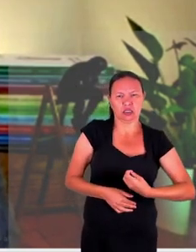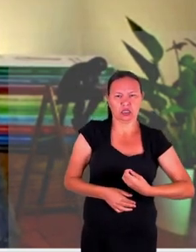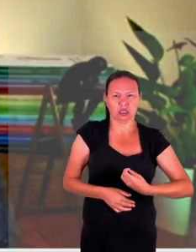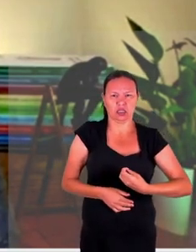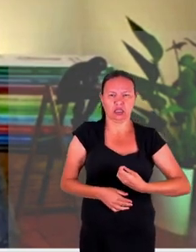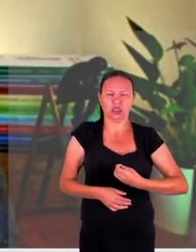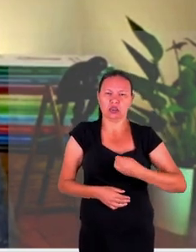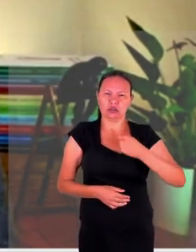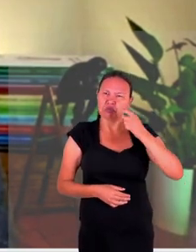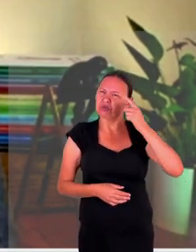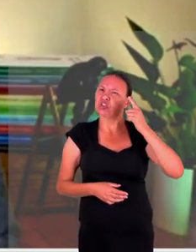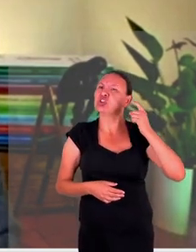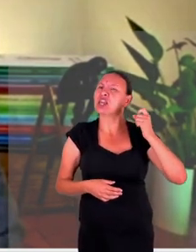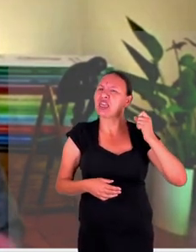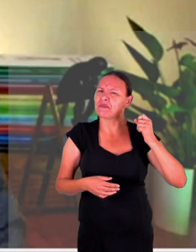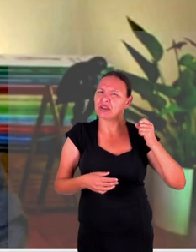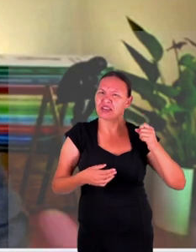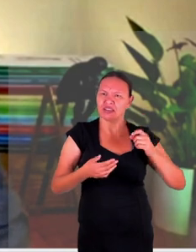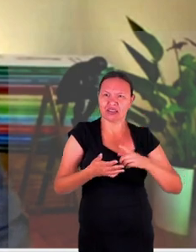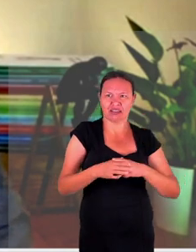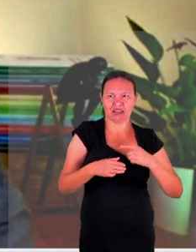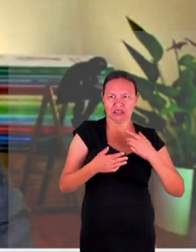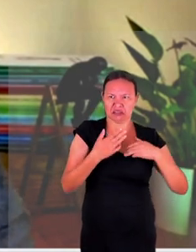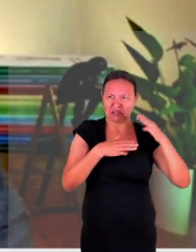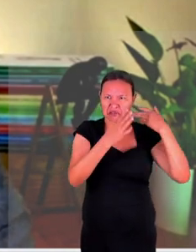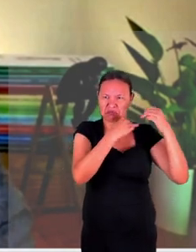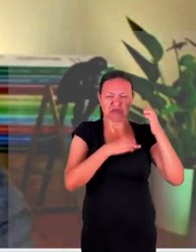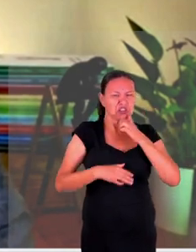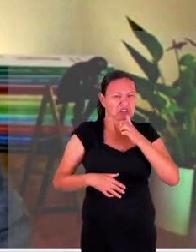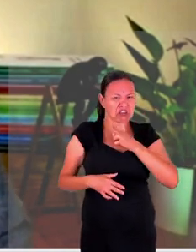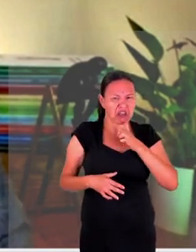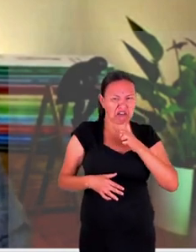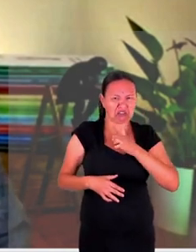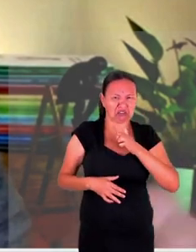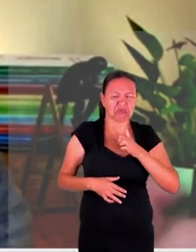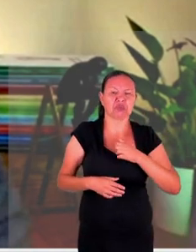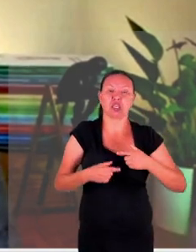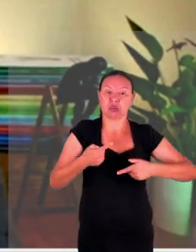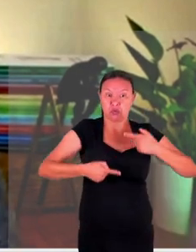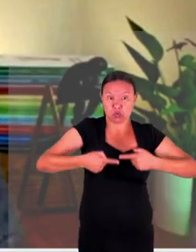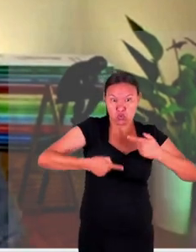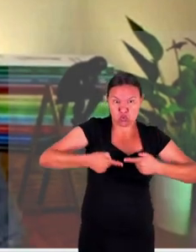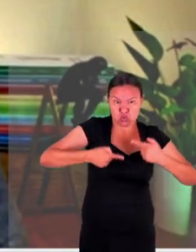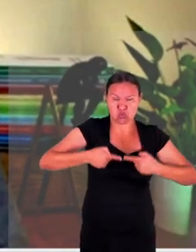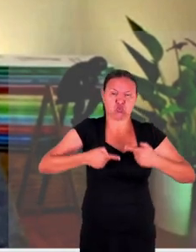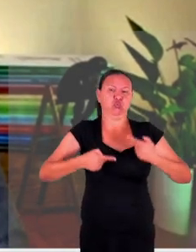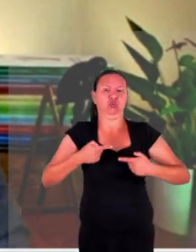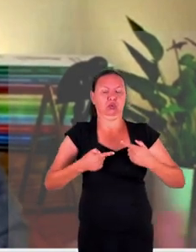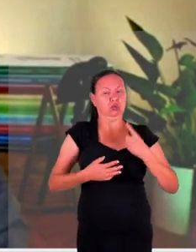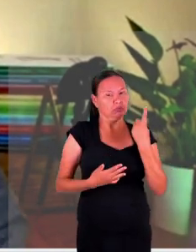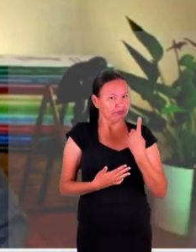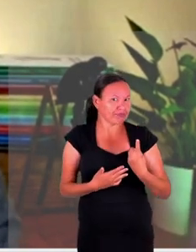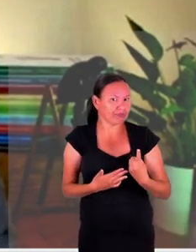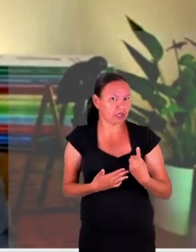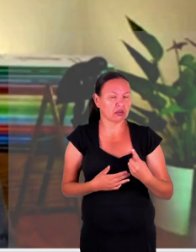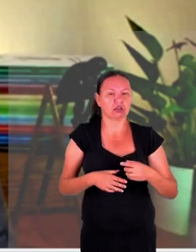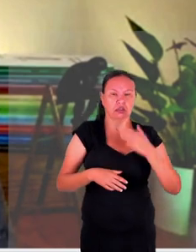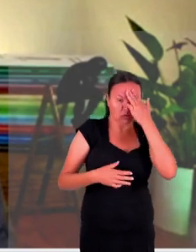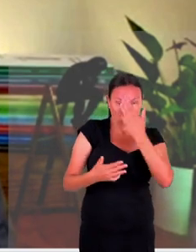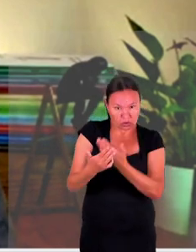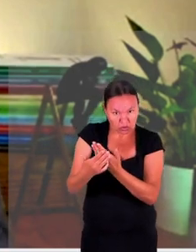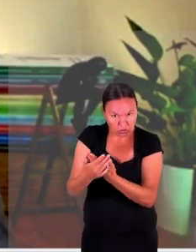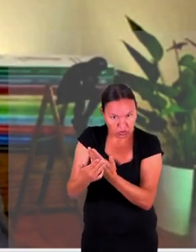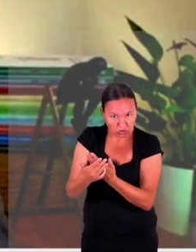e de Genebra e portanto minha fala vai se limitar aos conflitos armados mas apenas uma nota para quem foi estudar e